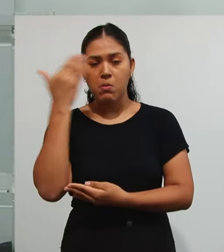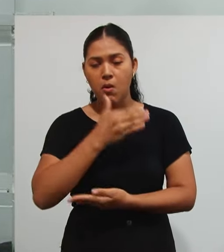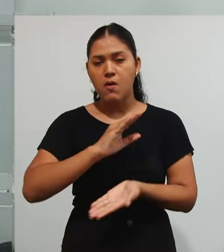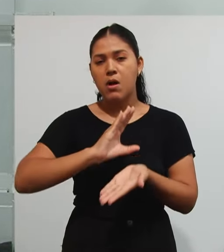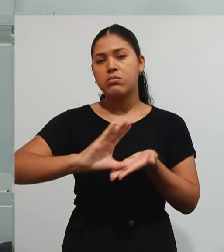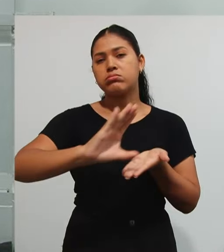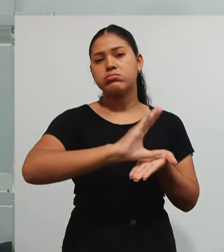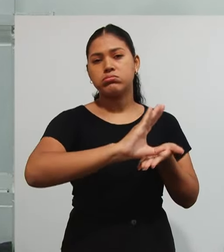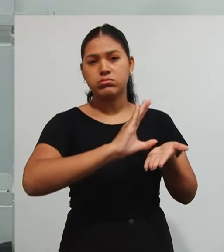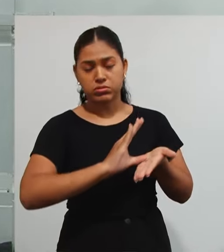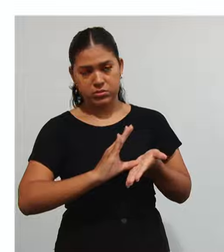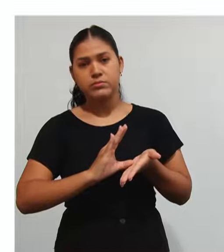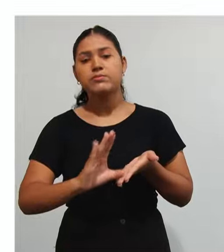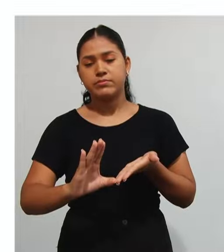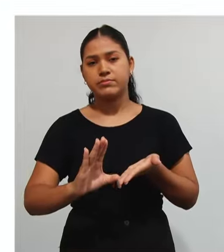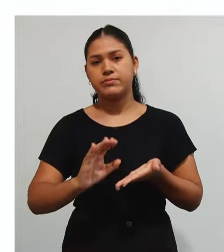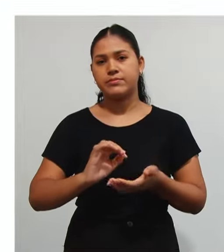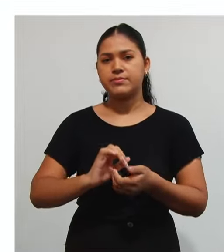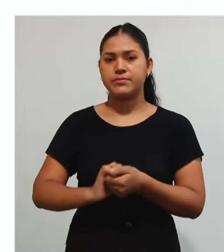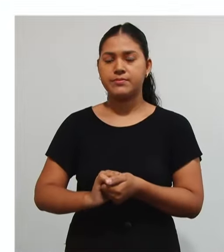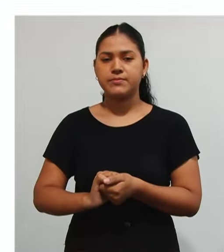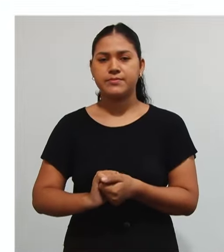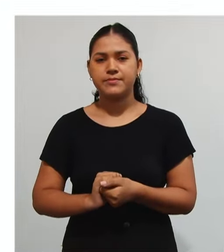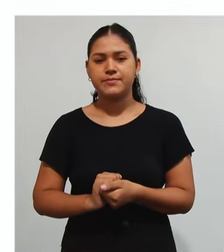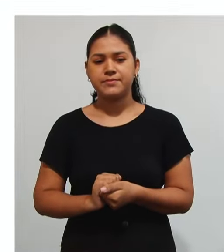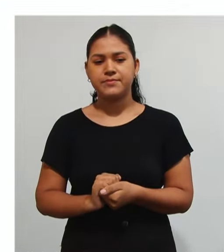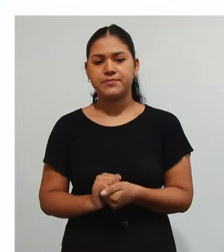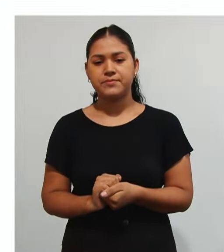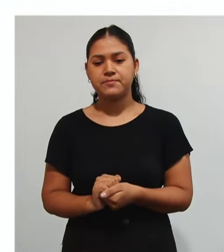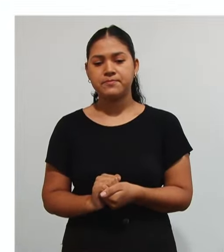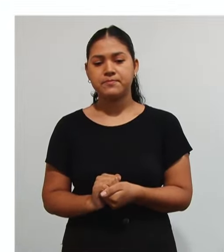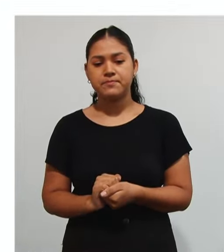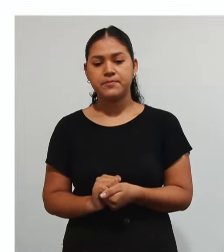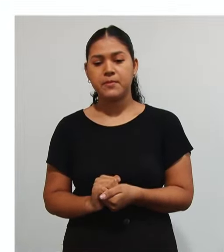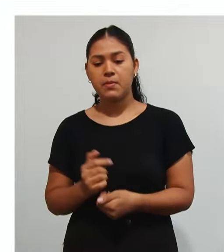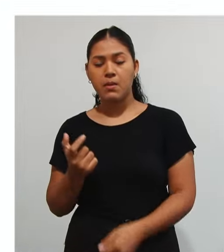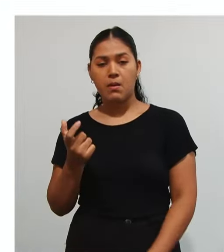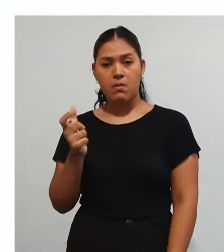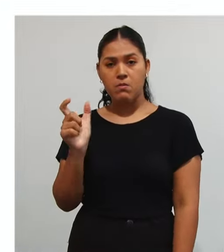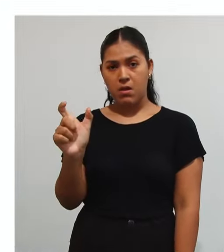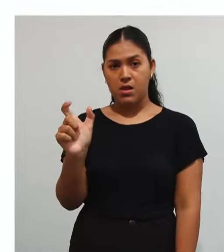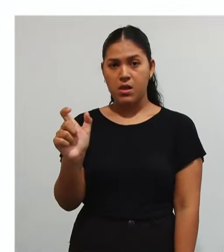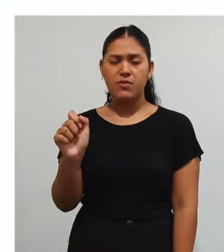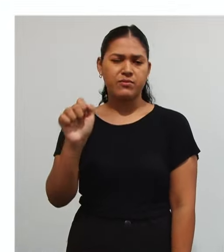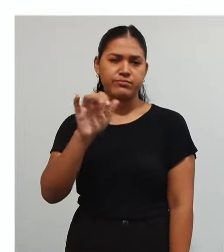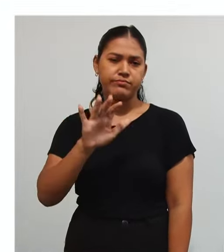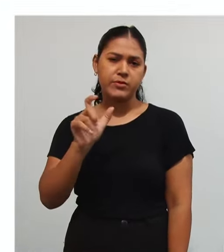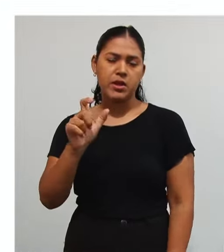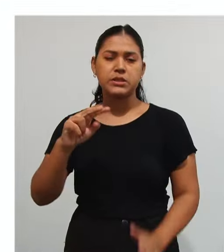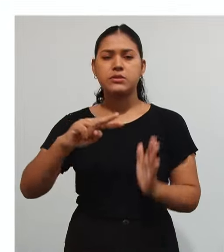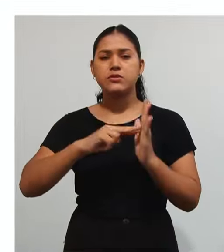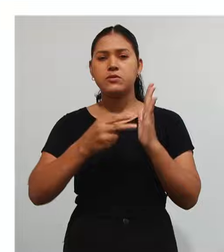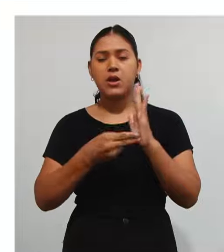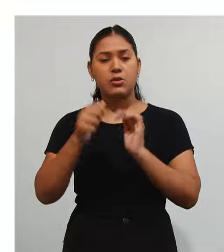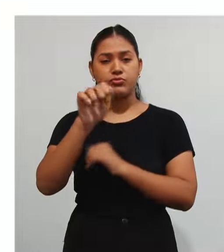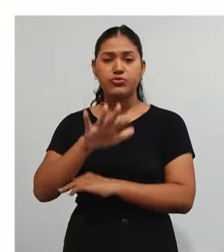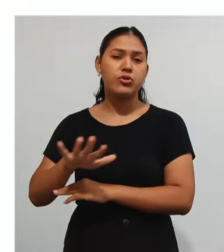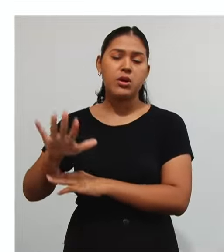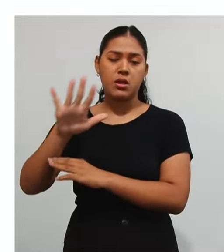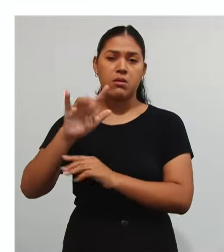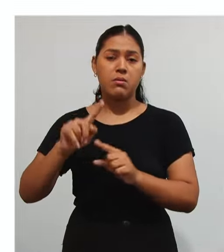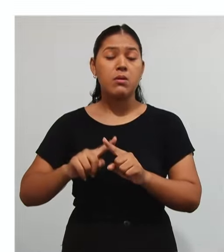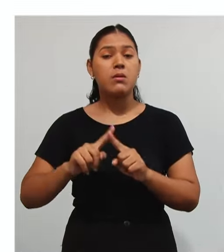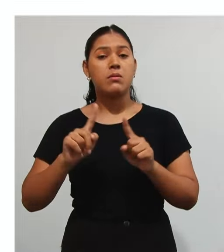Pessoas As quais Eles Representam Esse termo Abrange É muito abrangente Que vai além Da prestação De